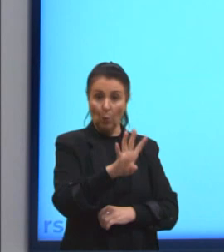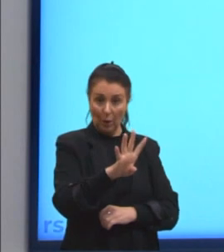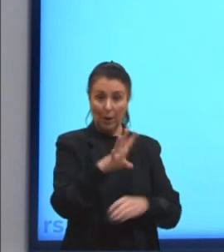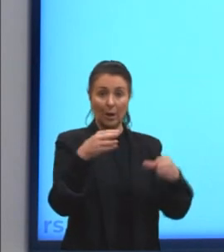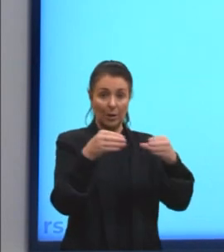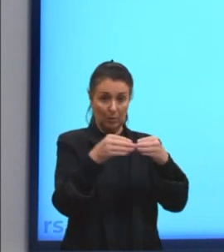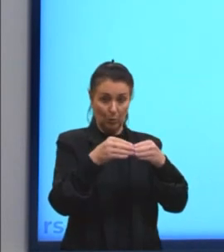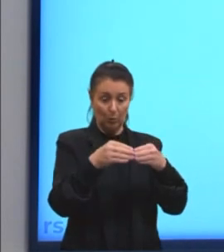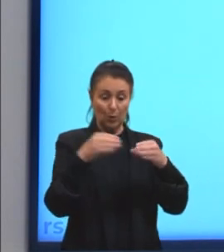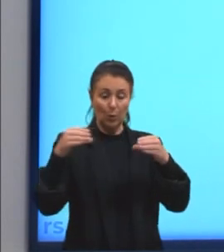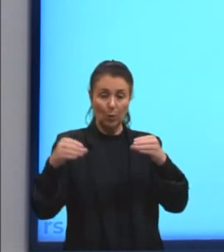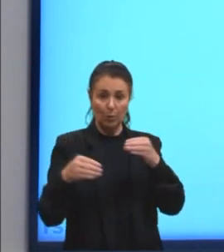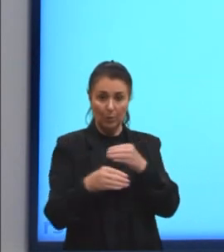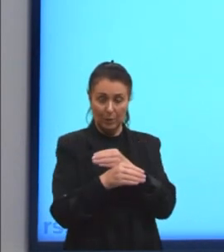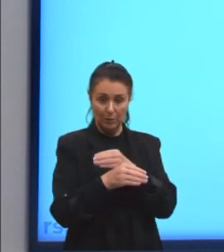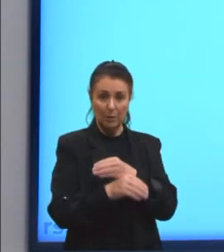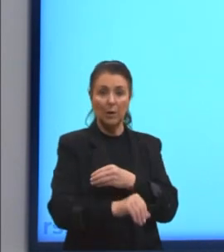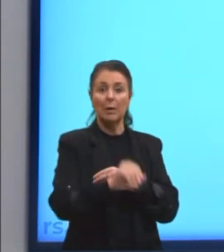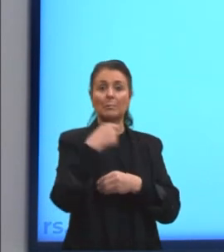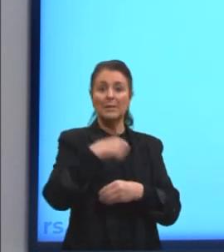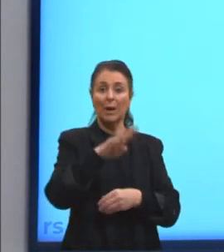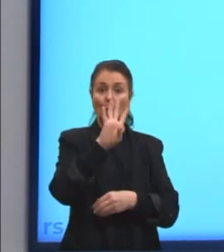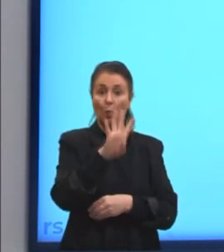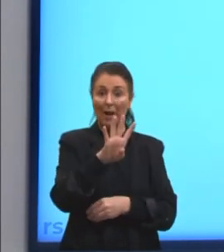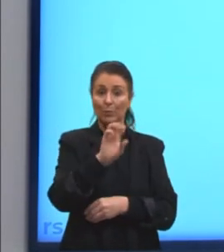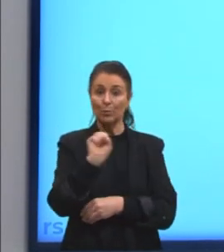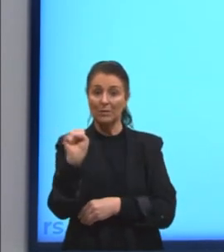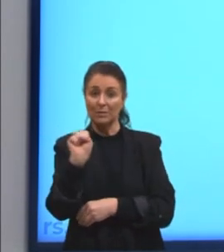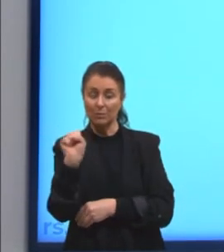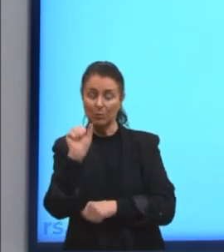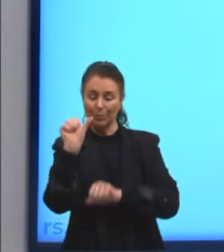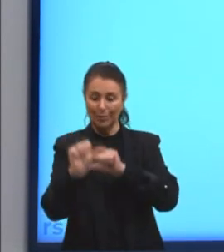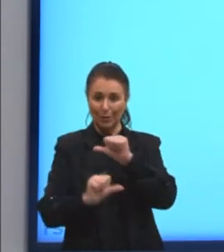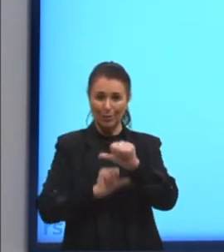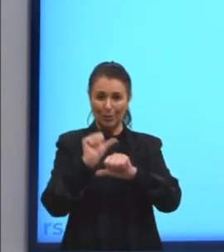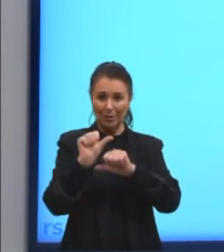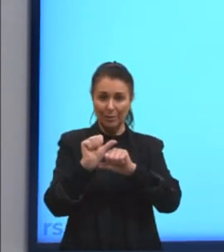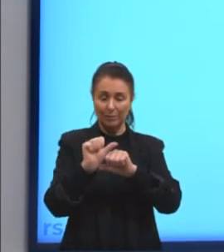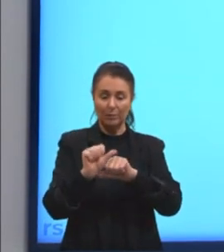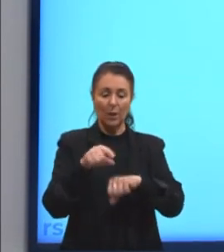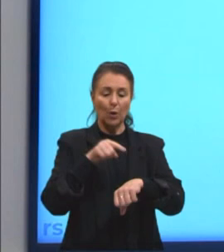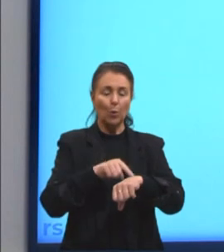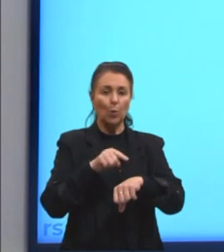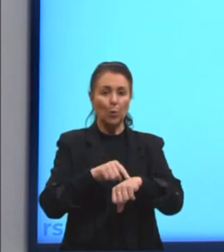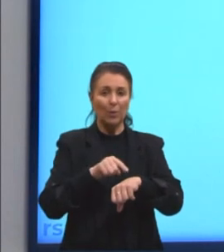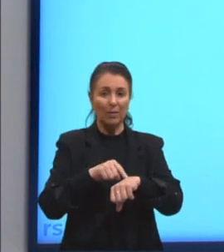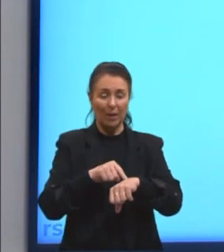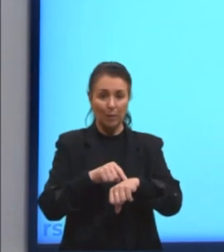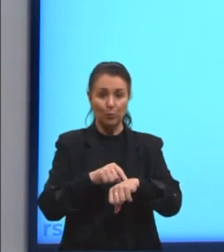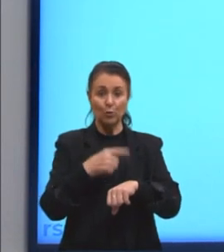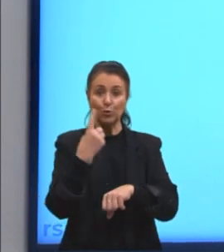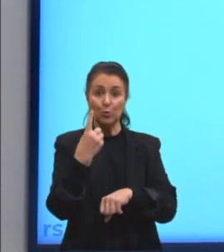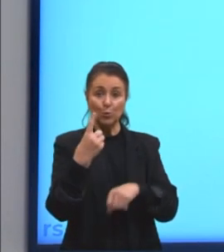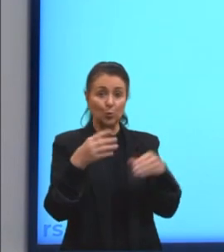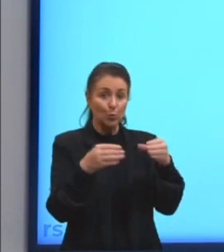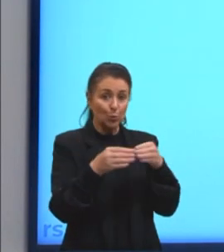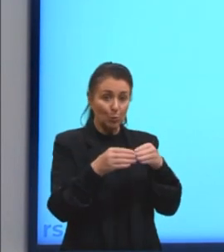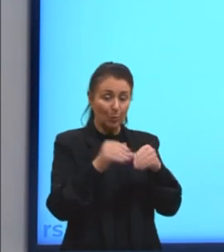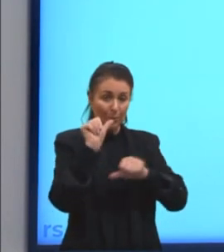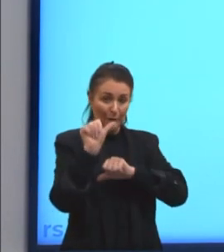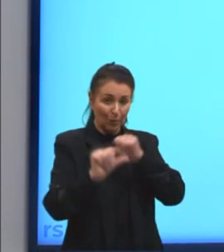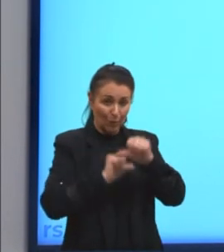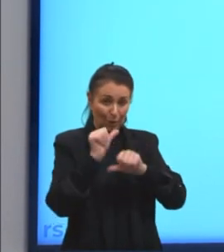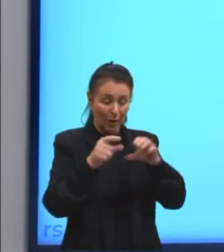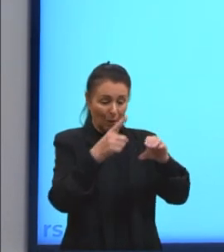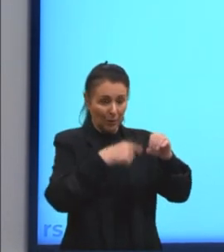são necessários quatro segundos para que a troca seja efetuada. O tempo gasto por um grupo para trocar um pneu é